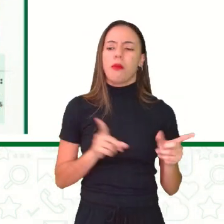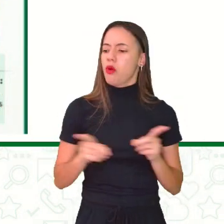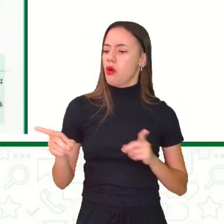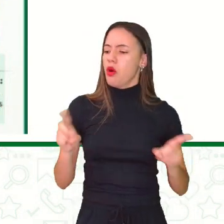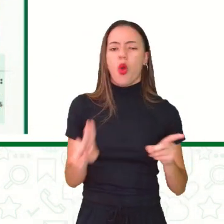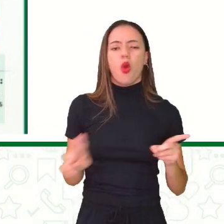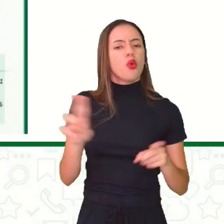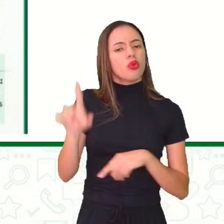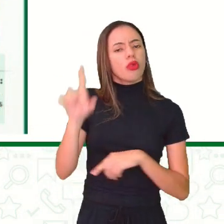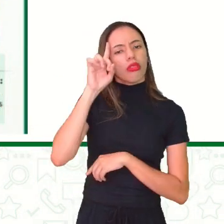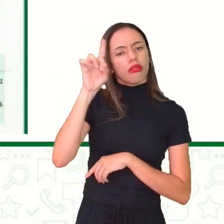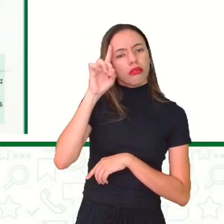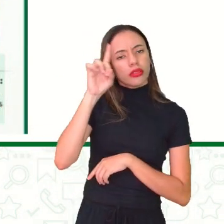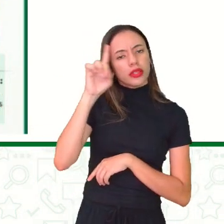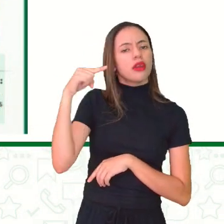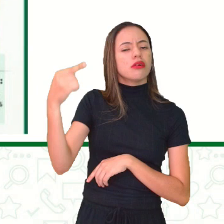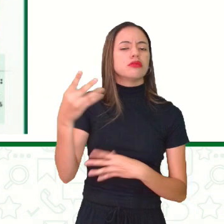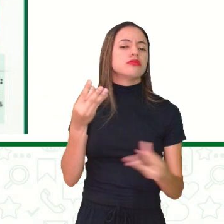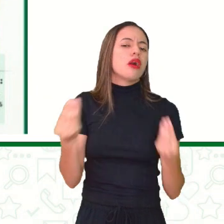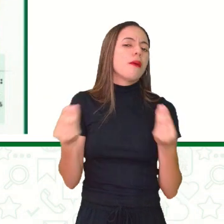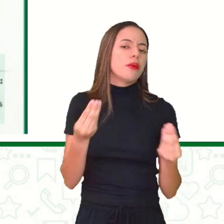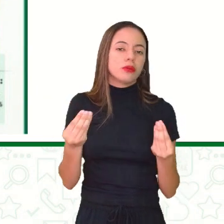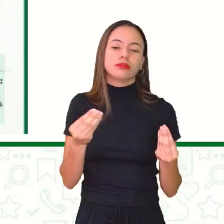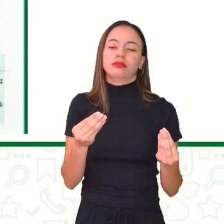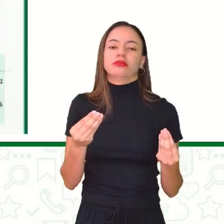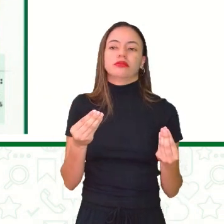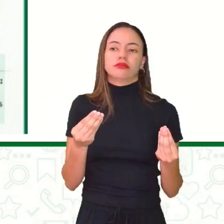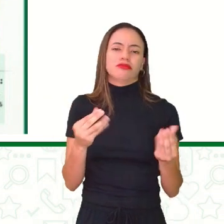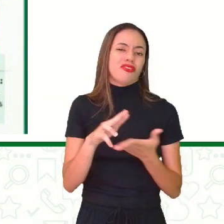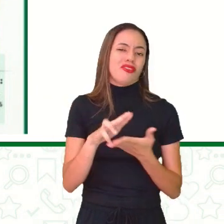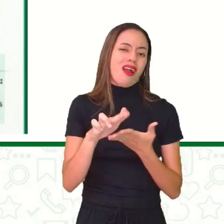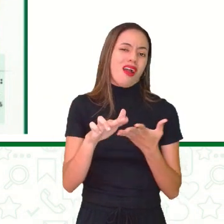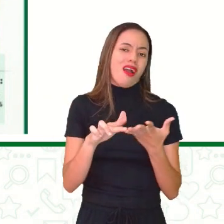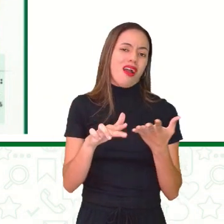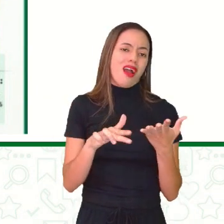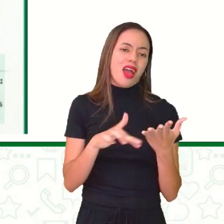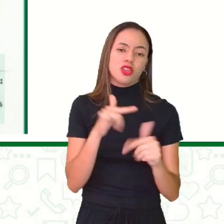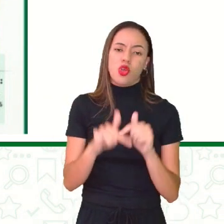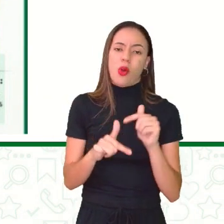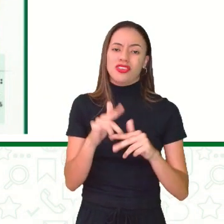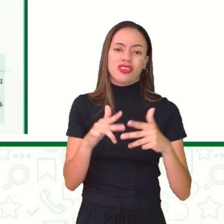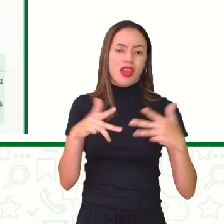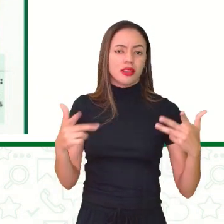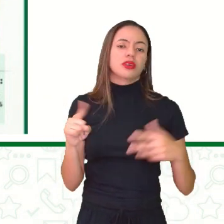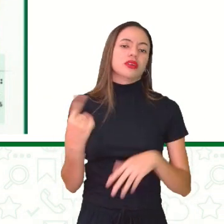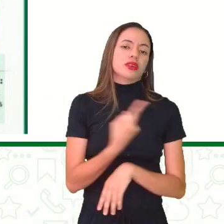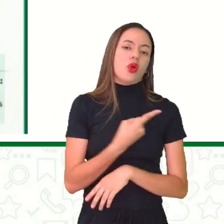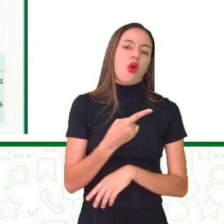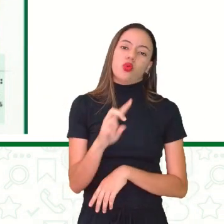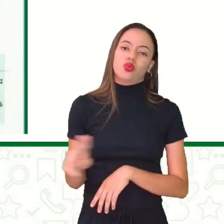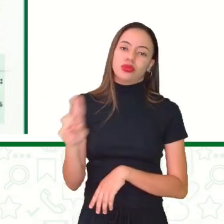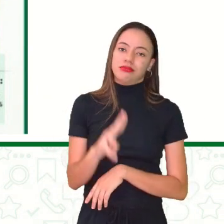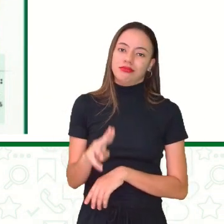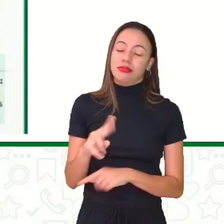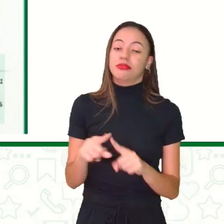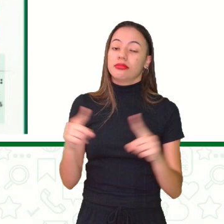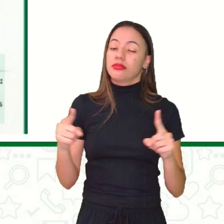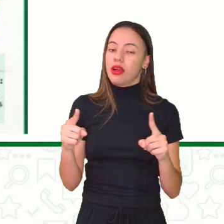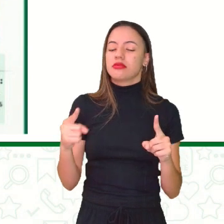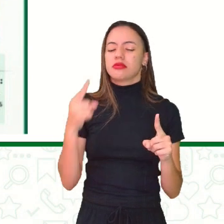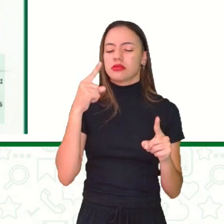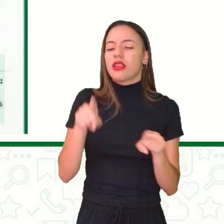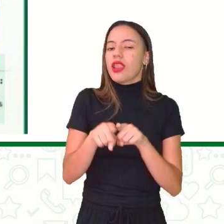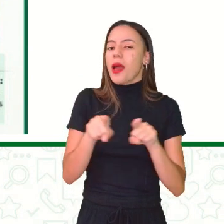no nosso dia a dia, no nosso cotidiano, para vários objetos que a gente utiliza. Mas a gente também viu que